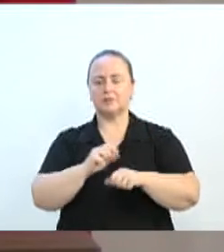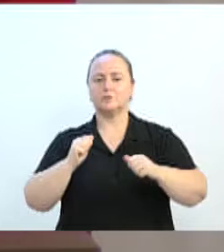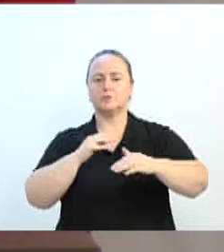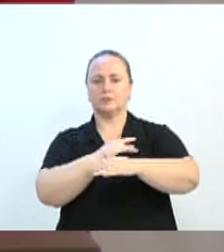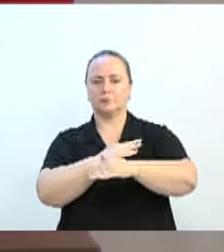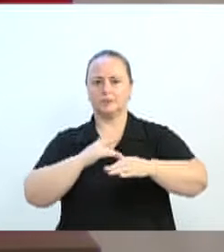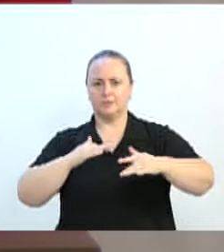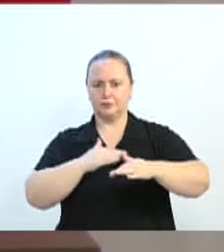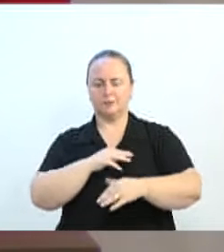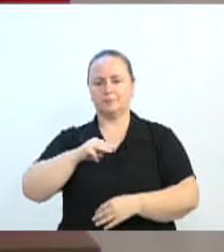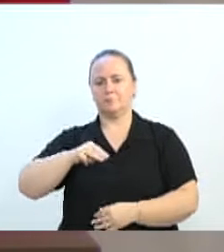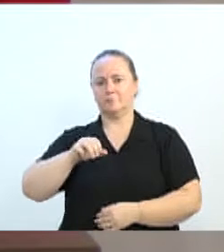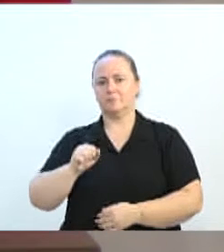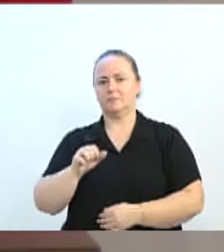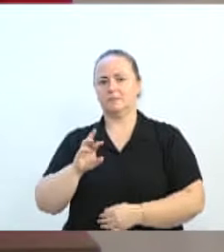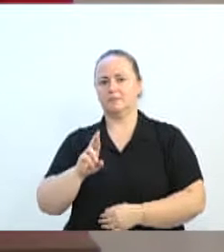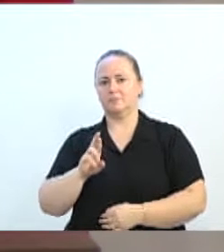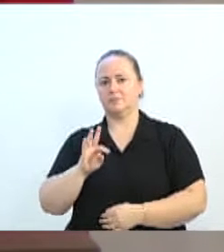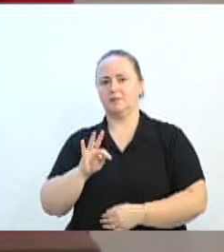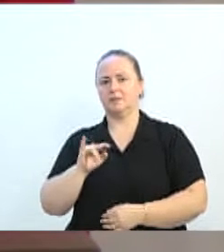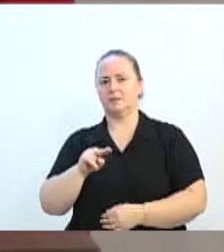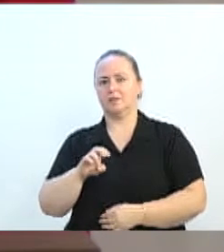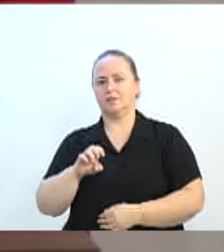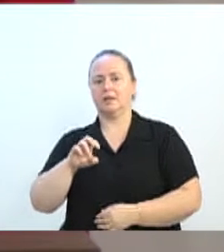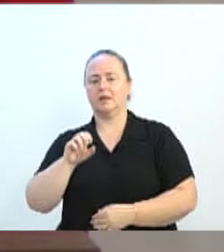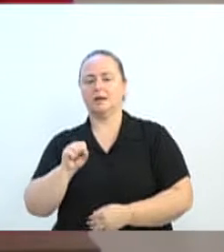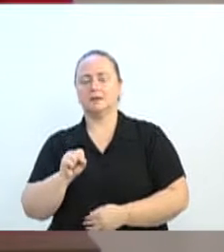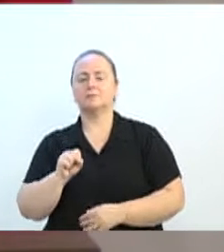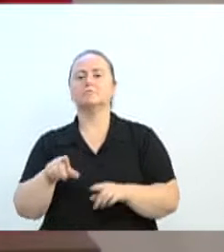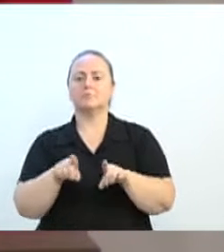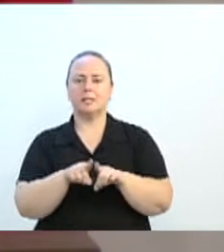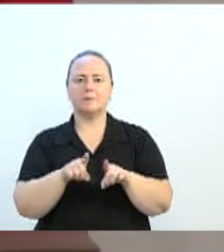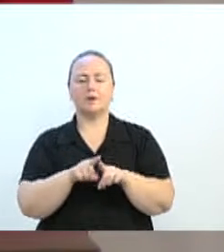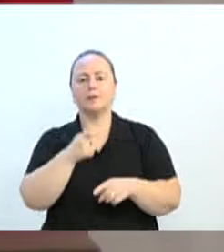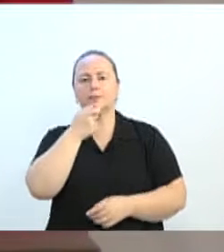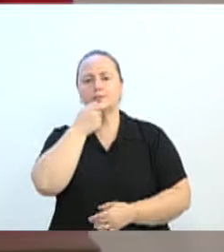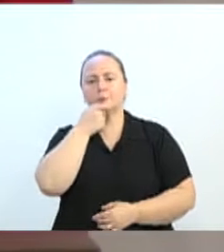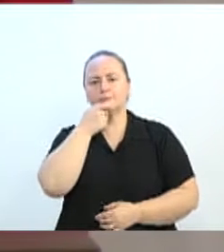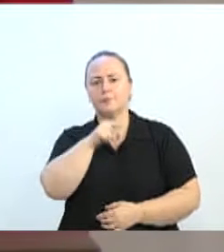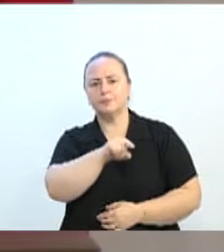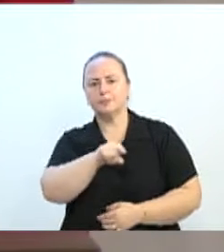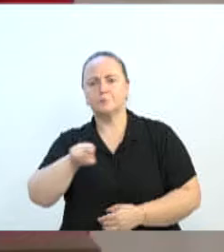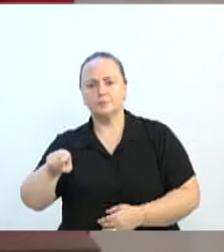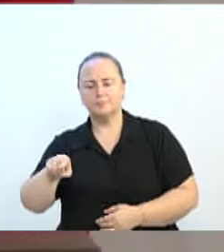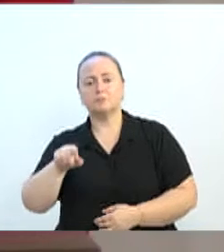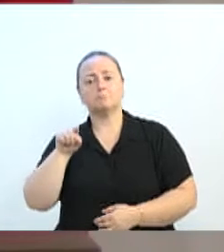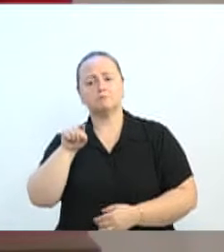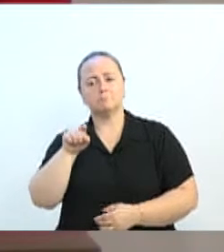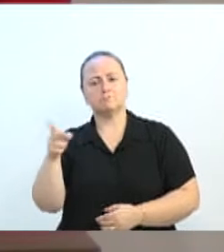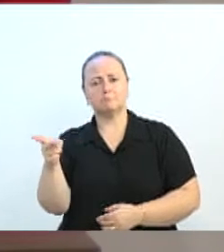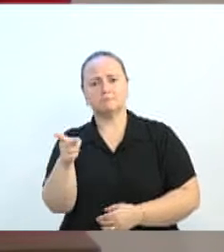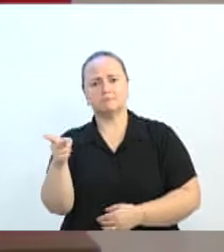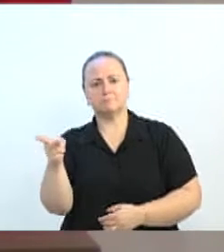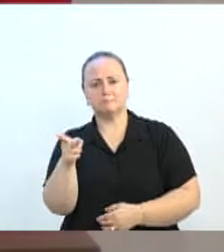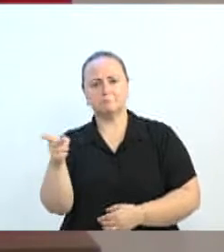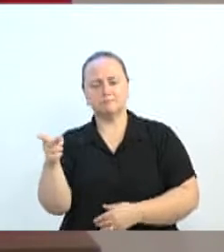Martinez, também do Guarda Municipal de Trânsito, RENCOS, das pessoas que vêm contribuindo muito para